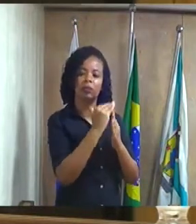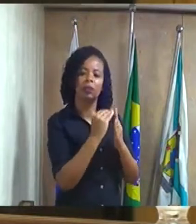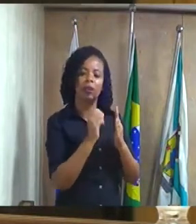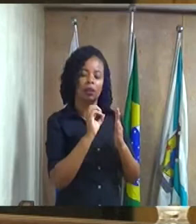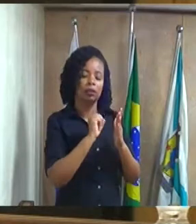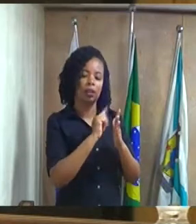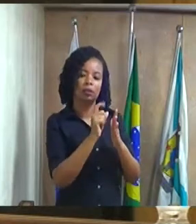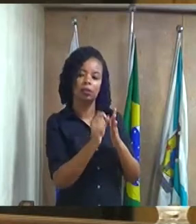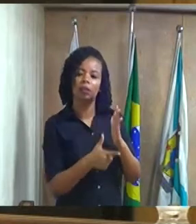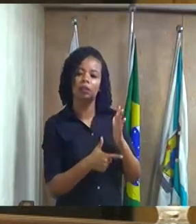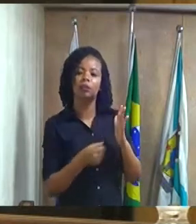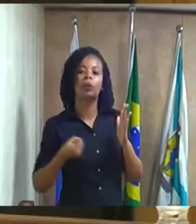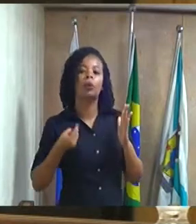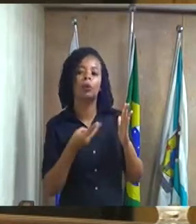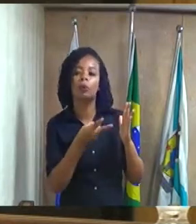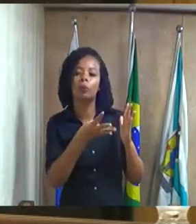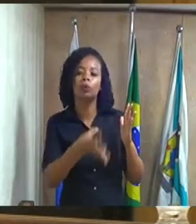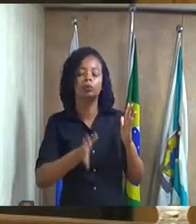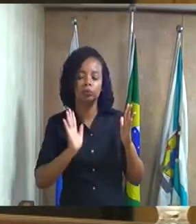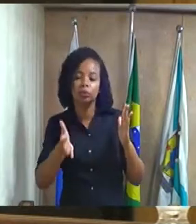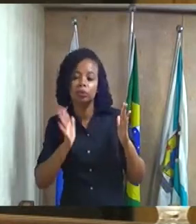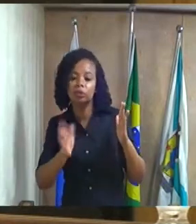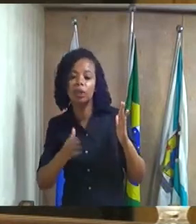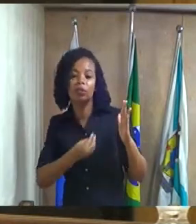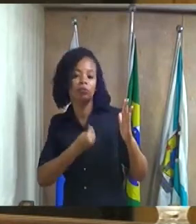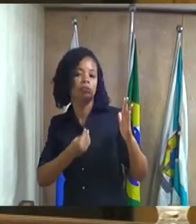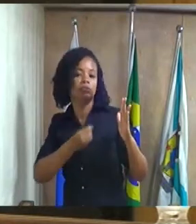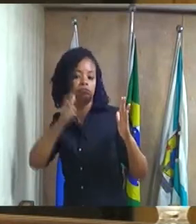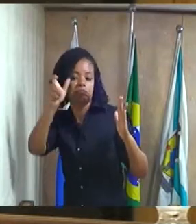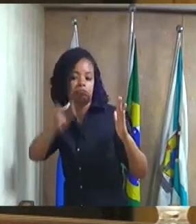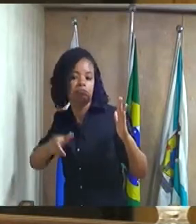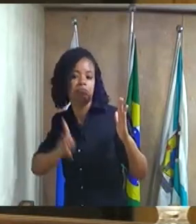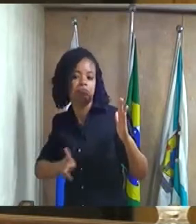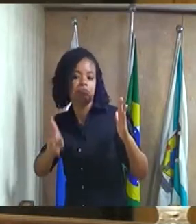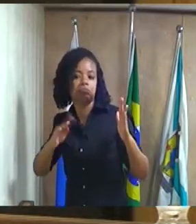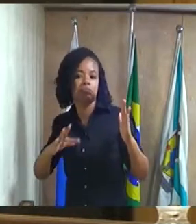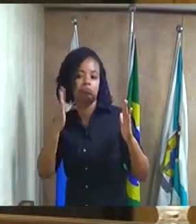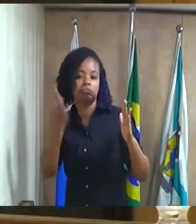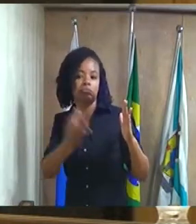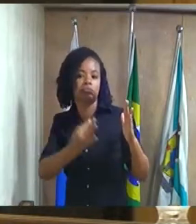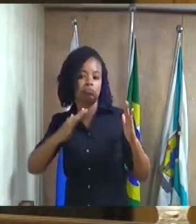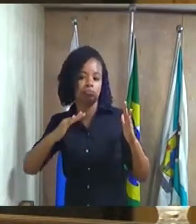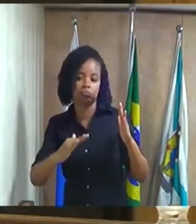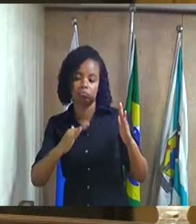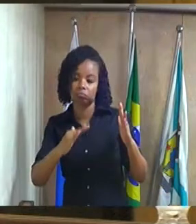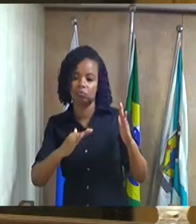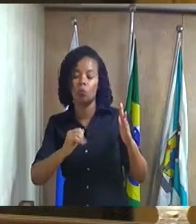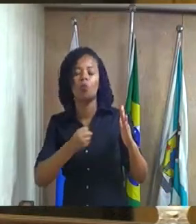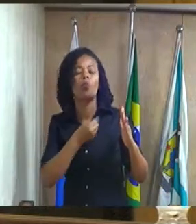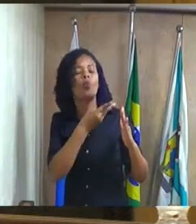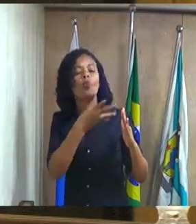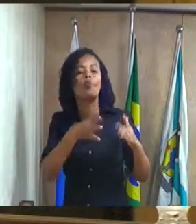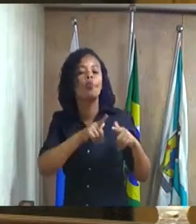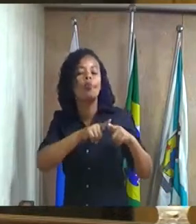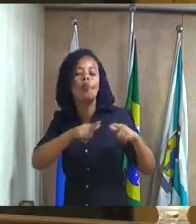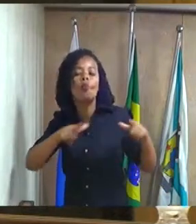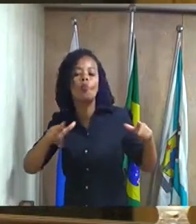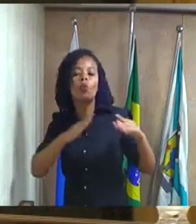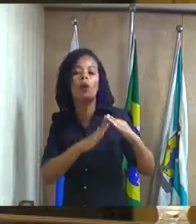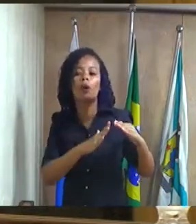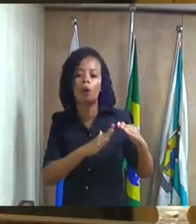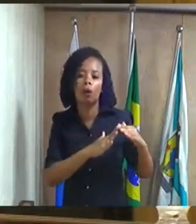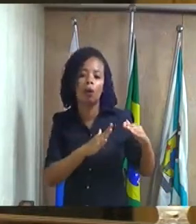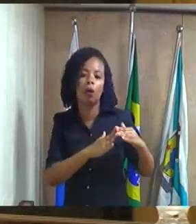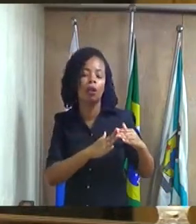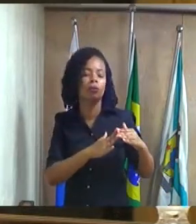e quantos ainda se encontram vazios senhor presidente a gente